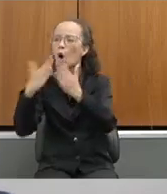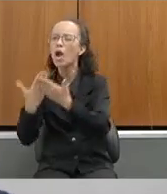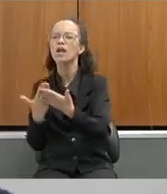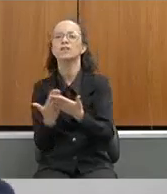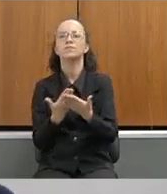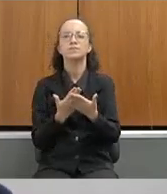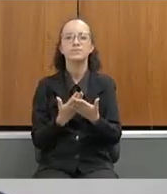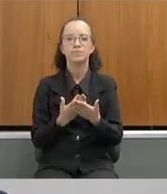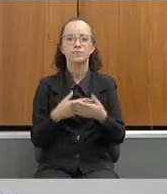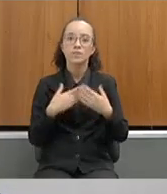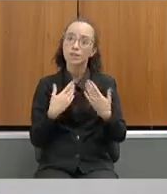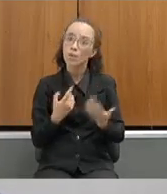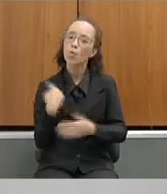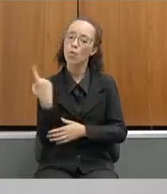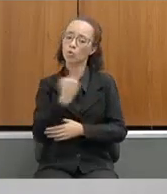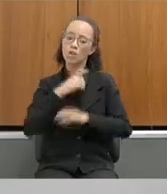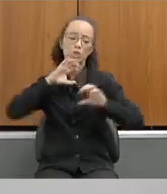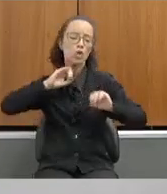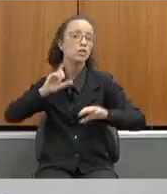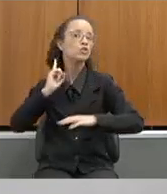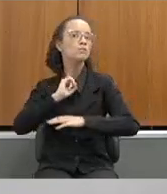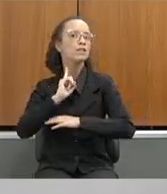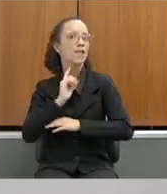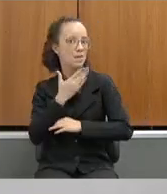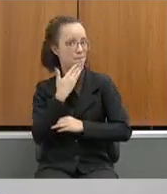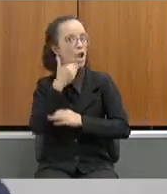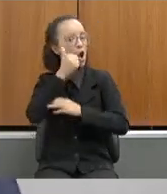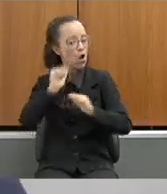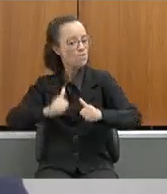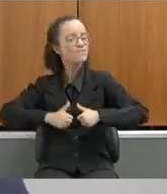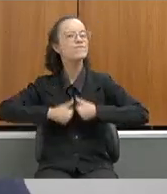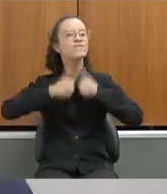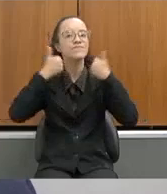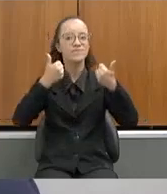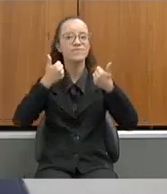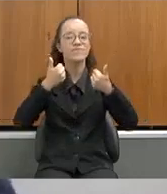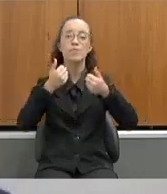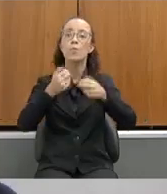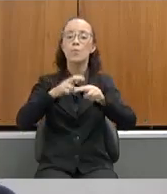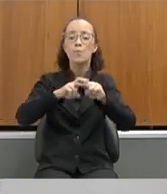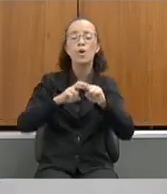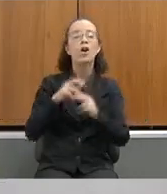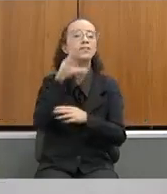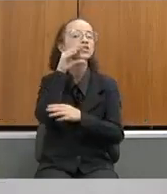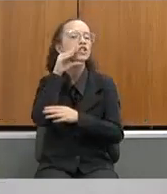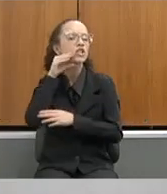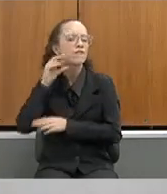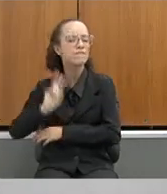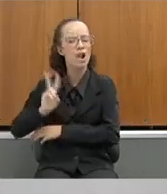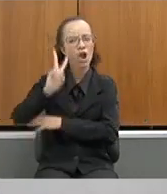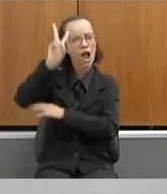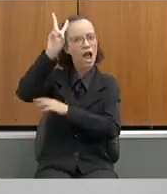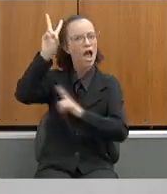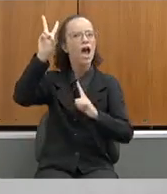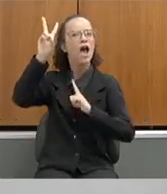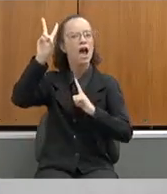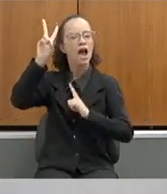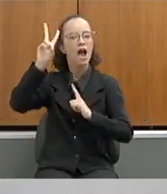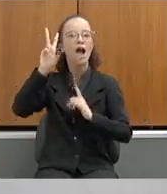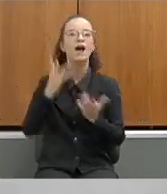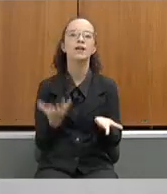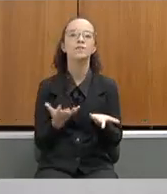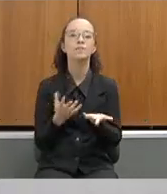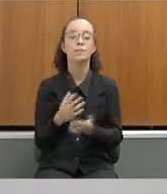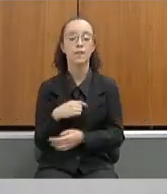Então, a nossa educação de Minas vai muito bem, porque os servidores estão sendo valorizados. A nossa